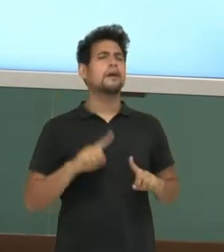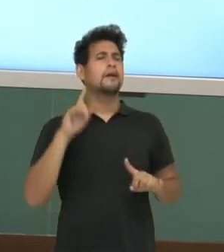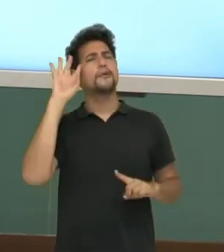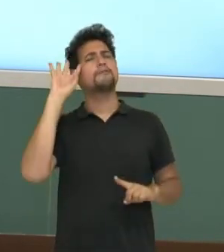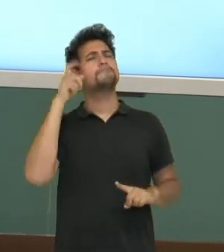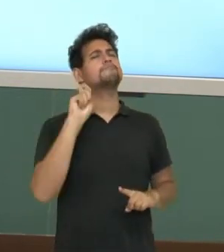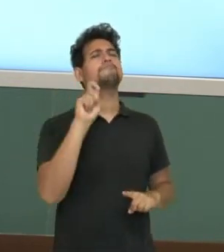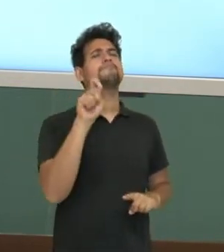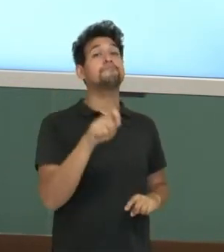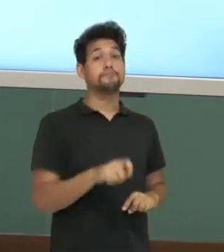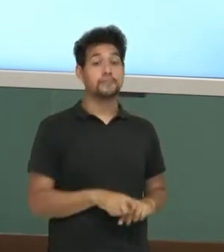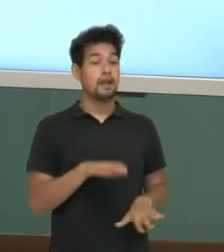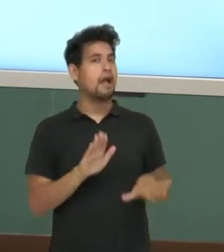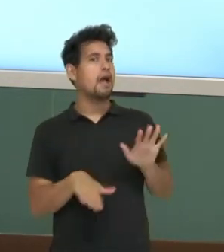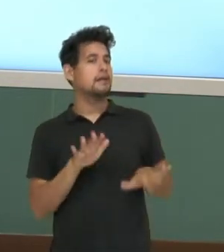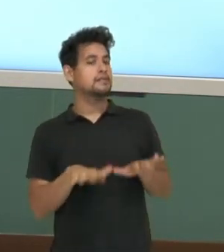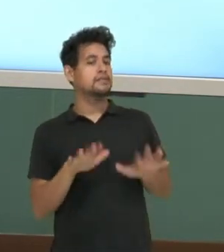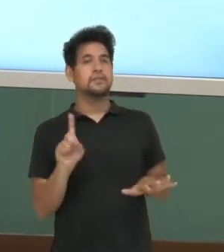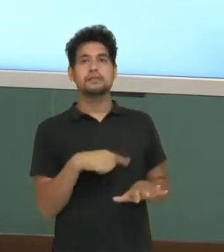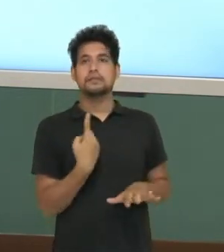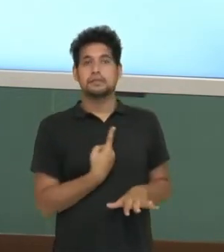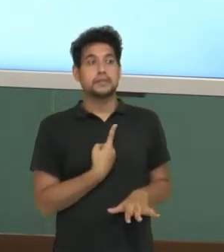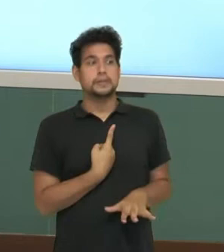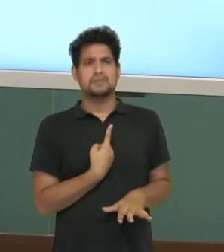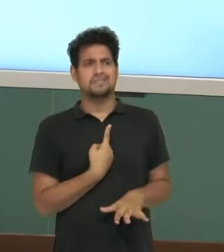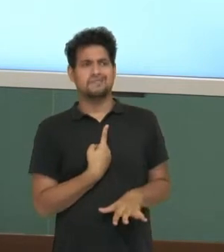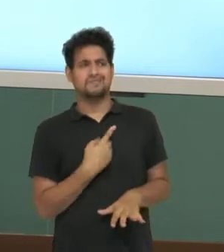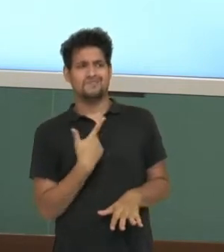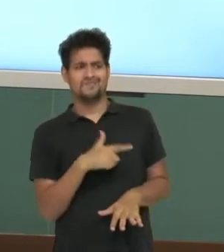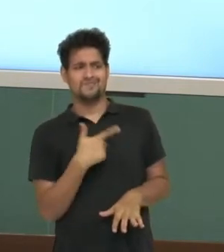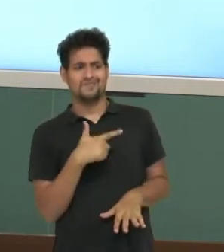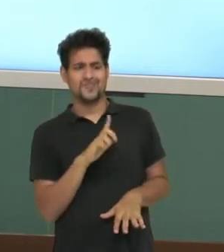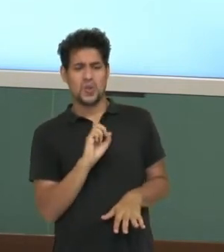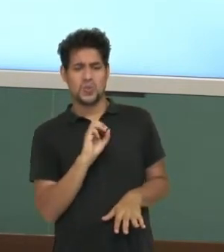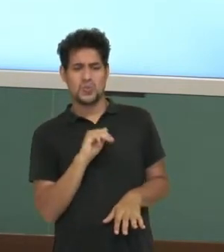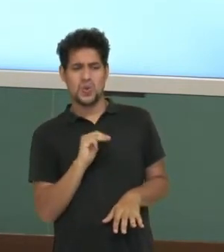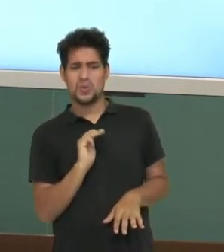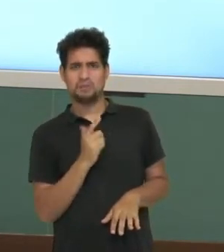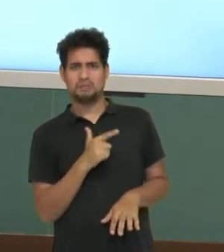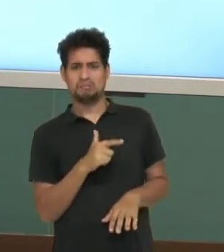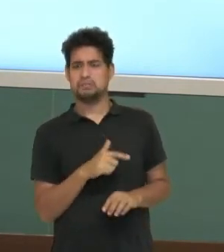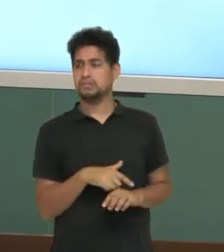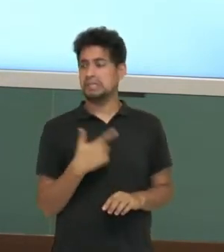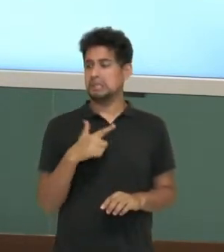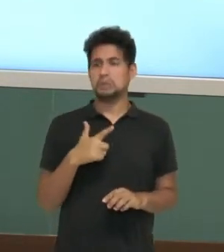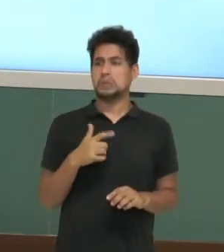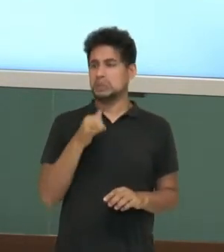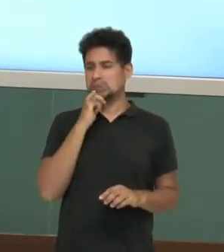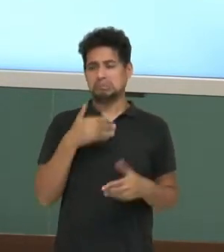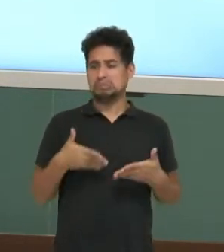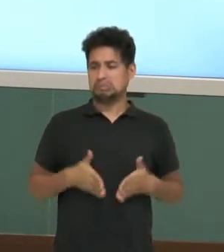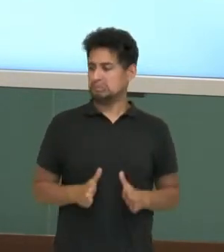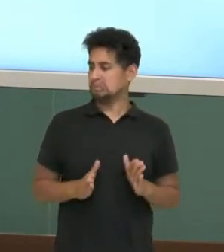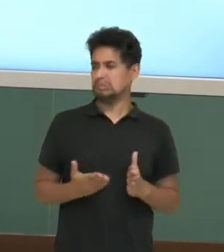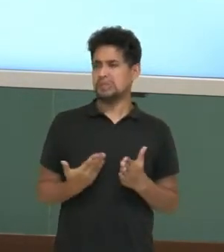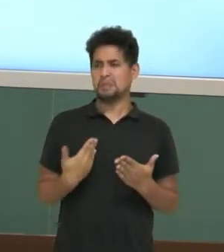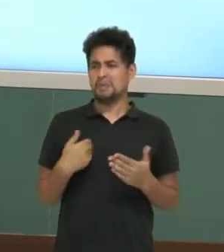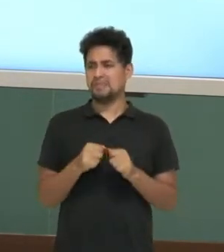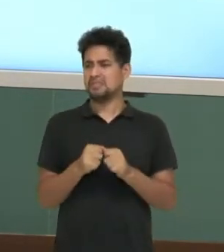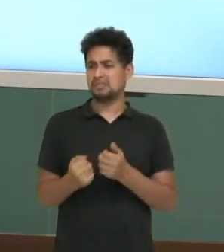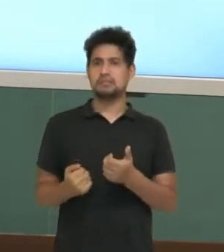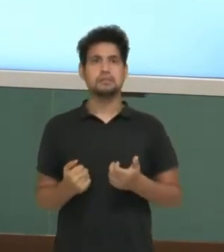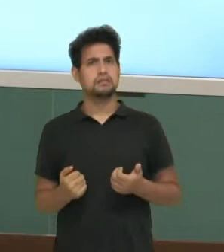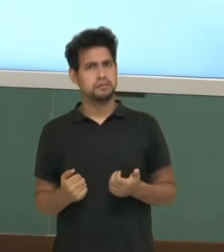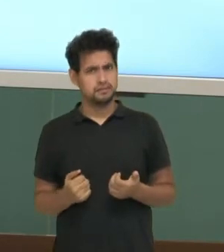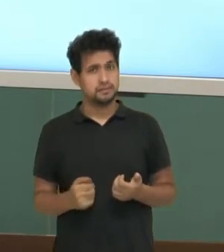é que às vezes a gente fica nessa de eu não tenho dom, né? Eu não nasci para isso. Como assim você não nasceu